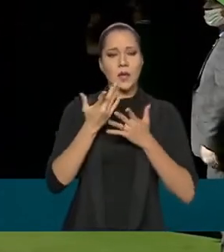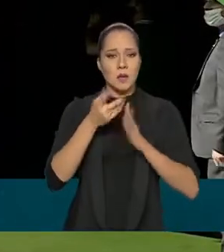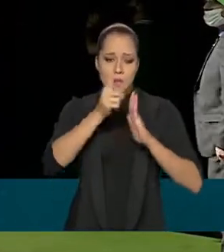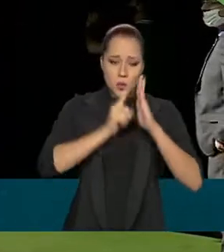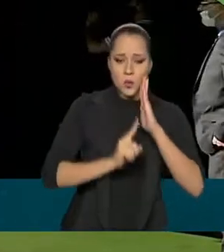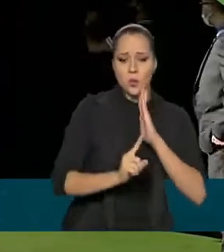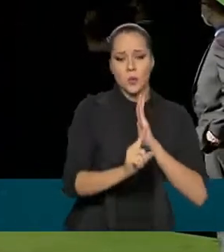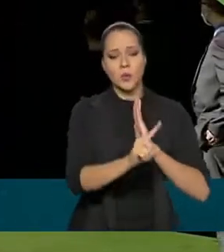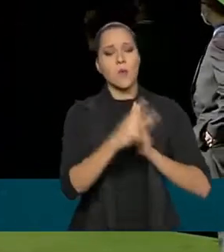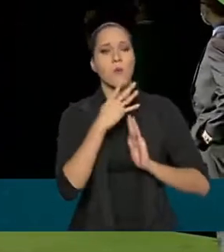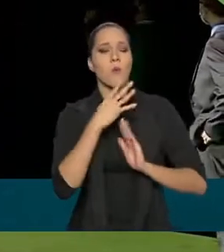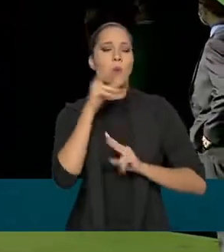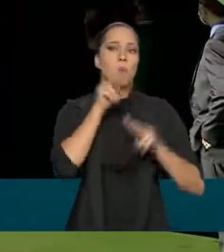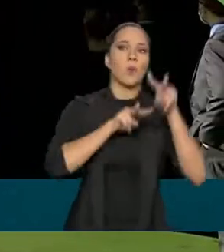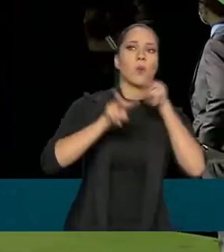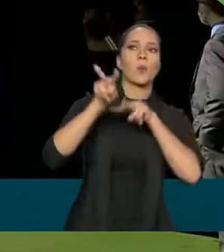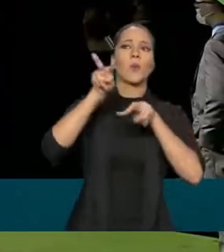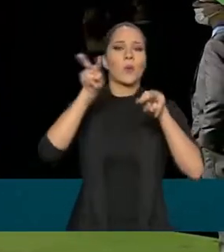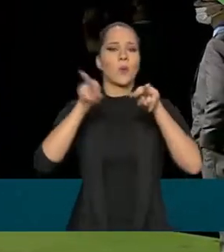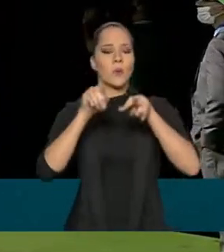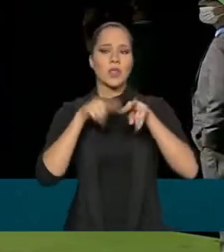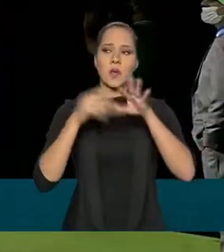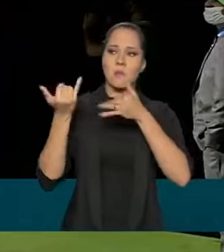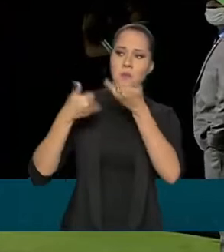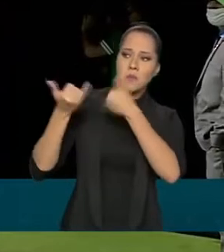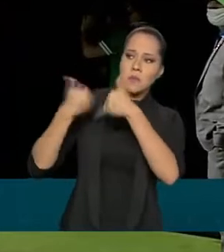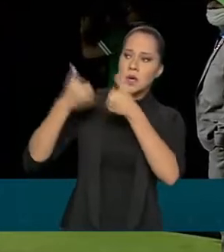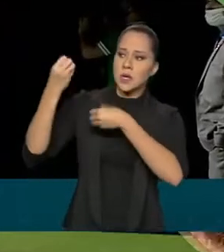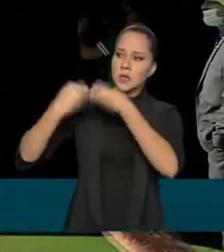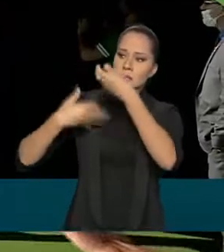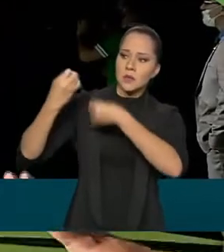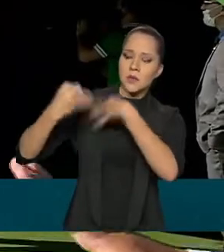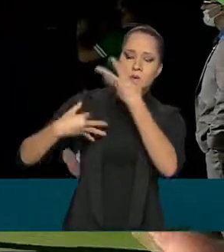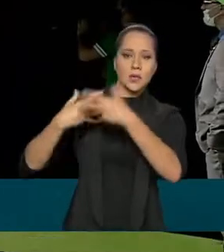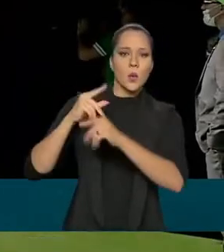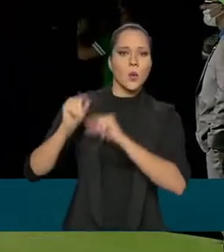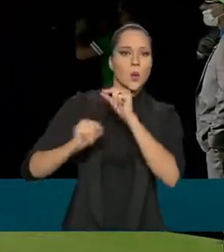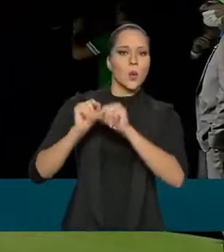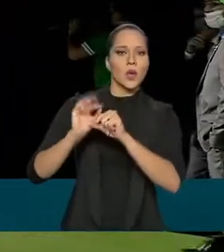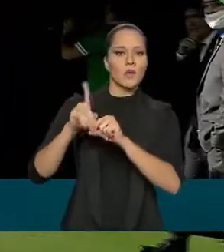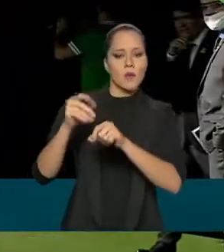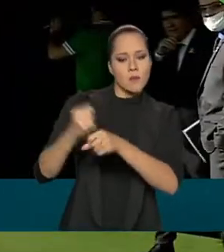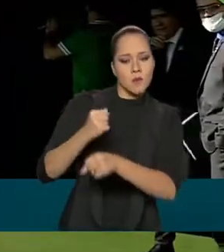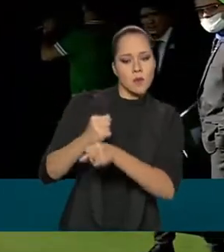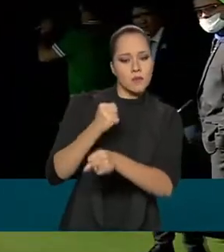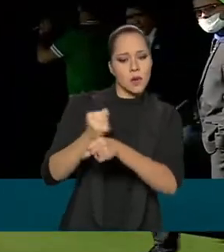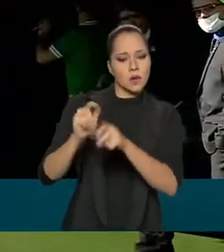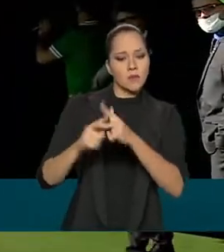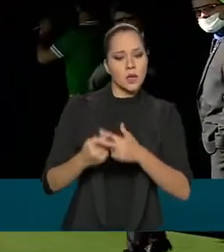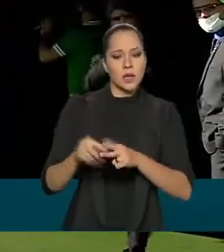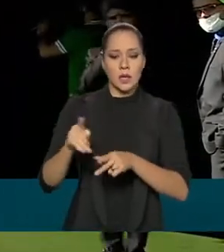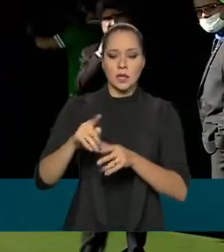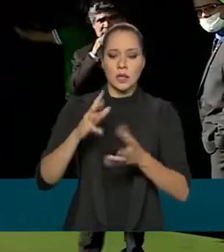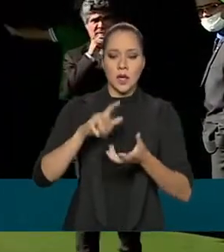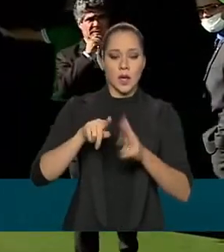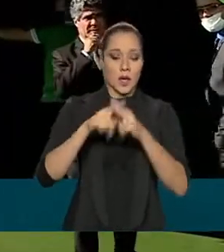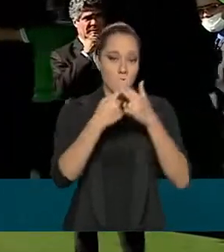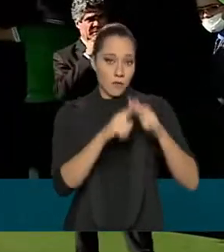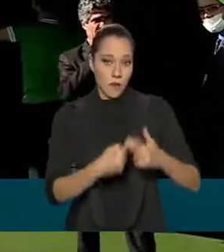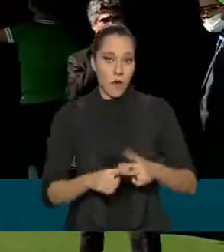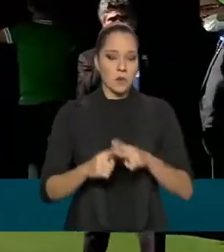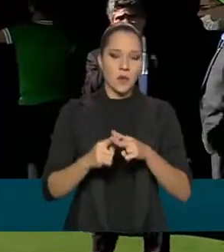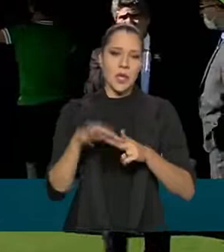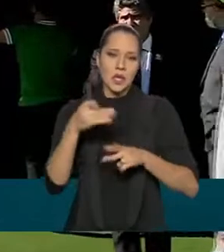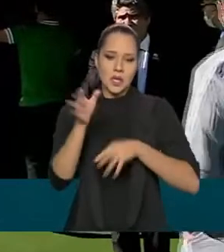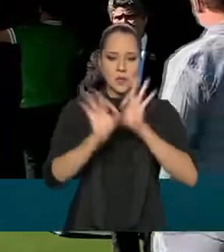este estádio e vai receber informações, explicações sobre o que vem sendo feito nesta reforma, nesta